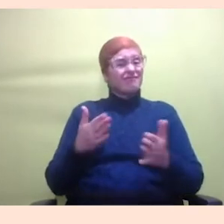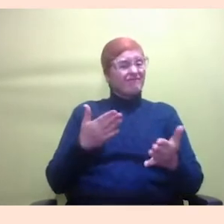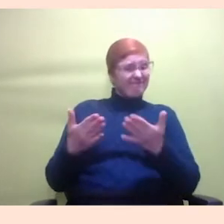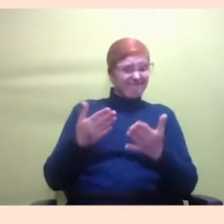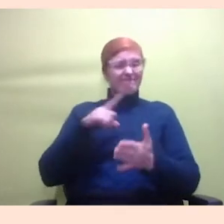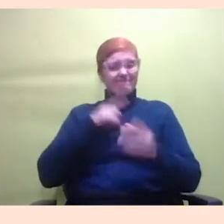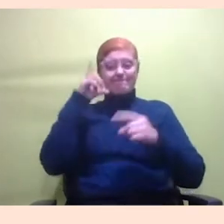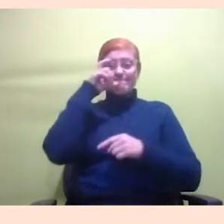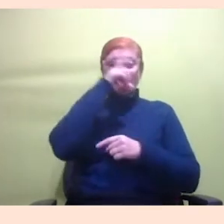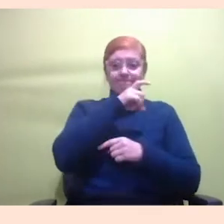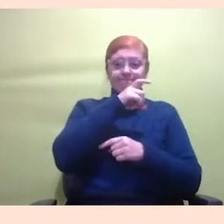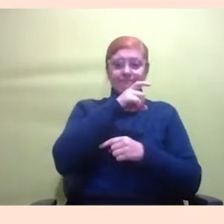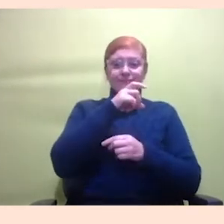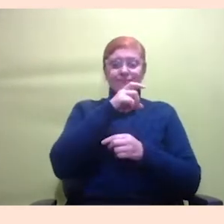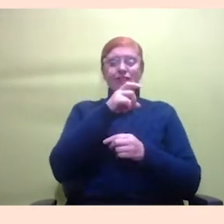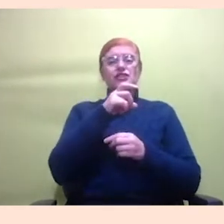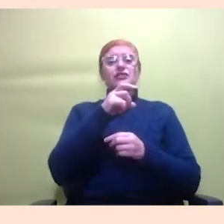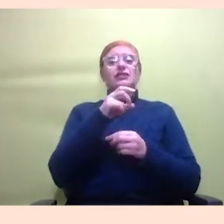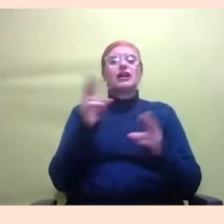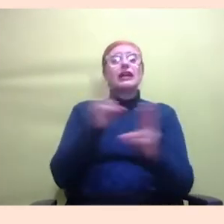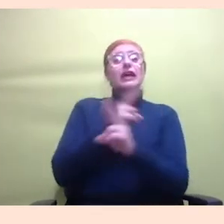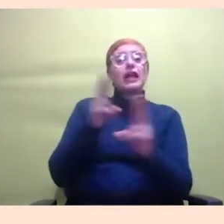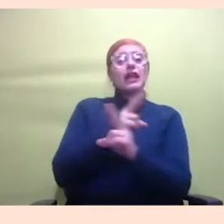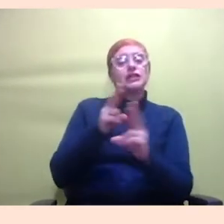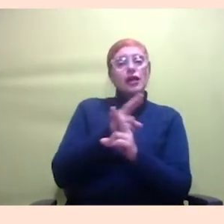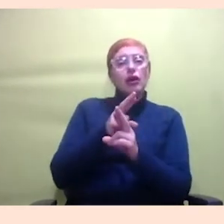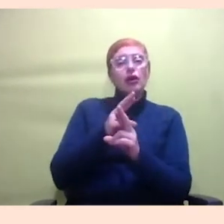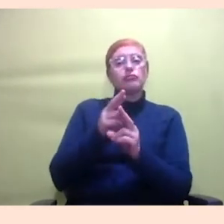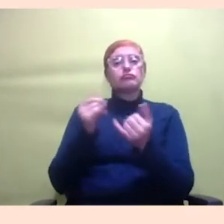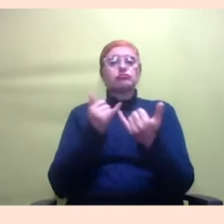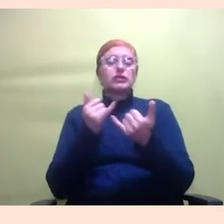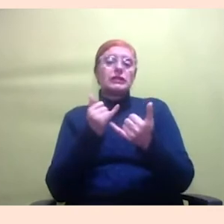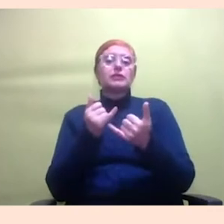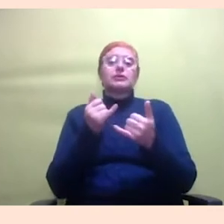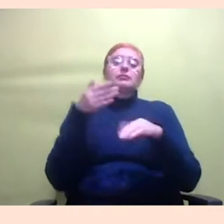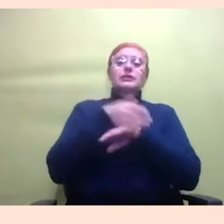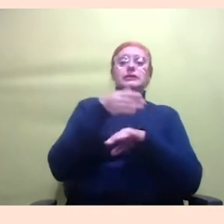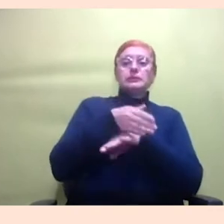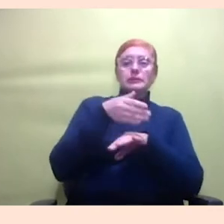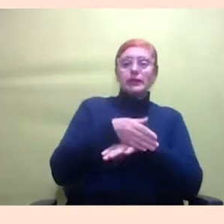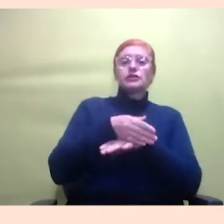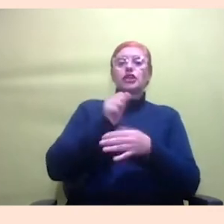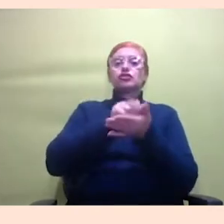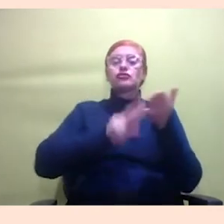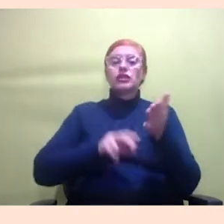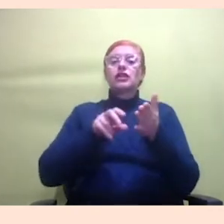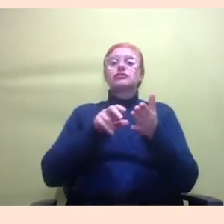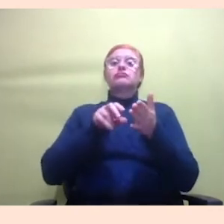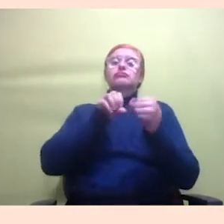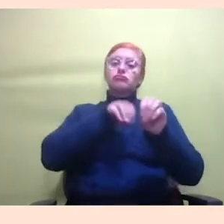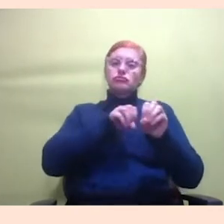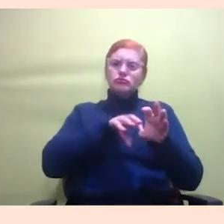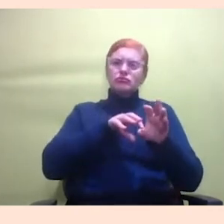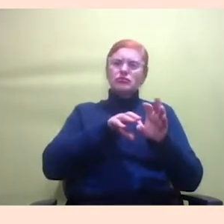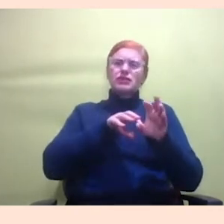entre si, quem está participando de uma atividade educativa. E aí perde pouco a força do intercâmbio, que é